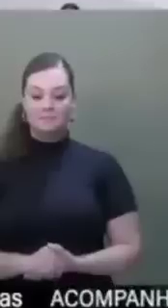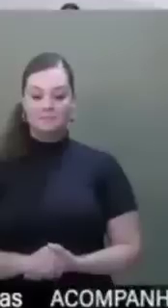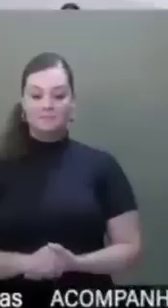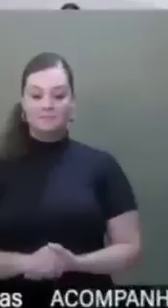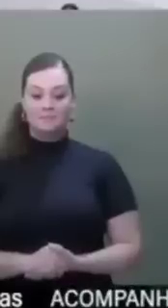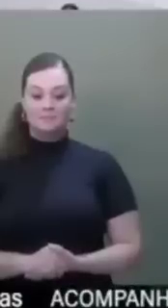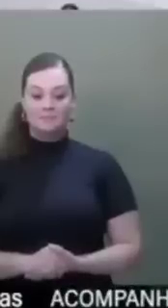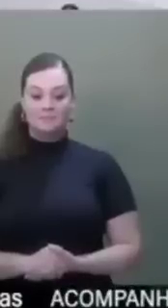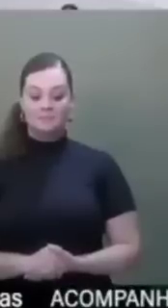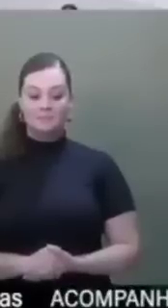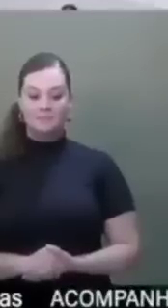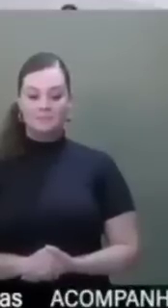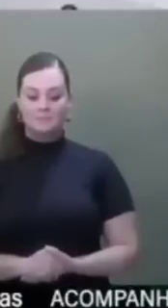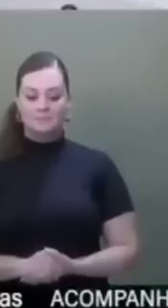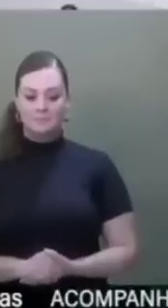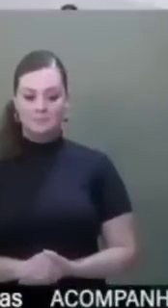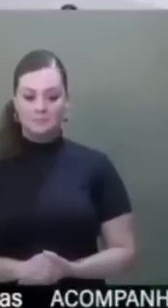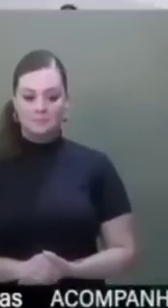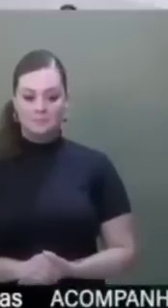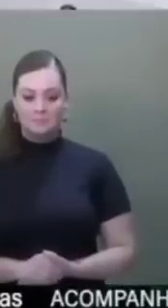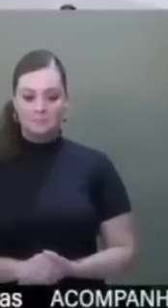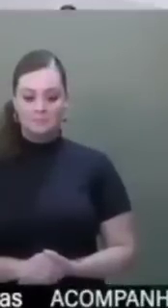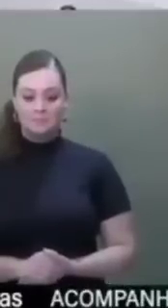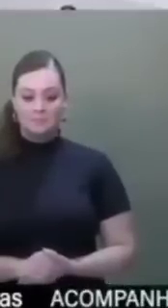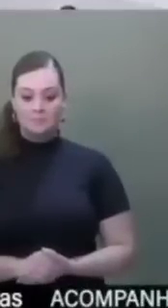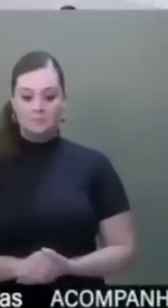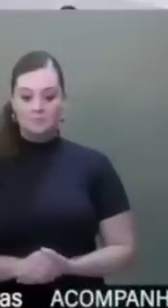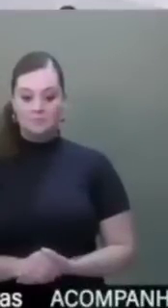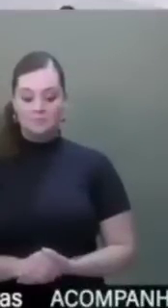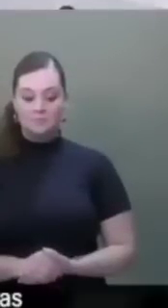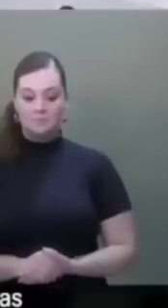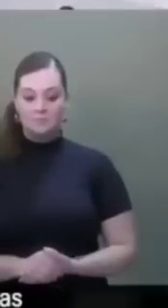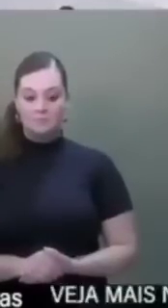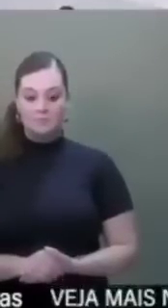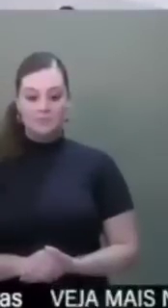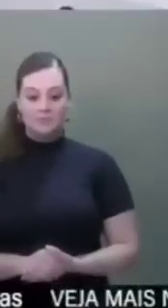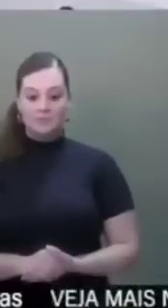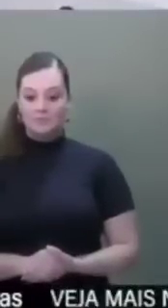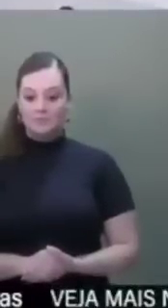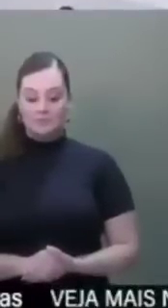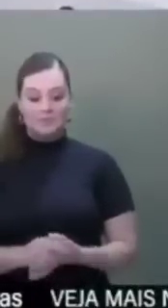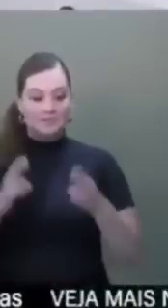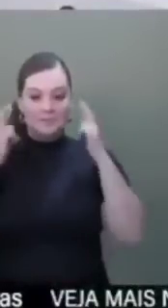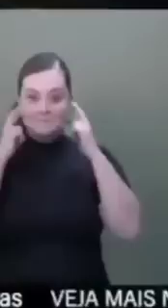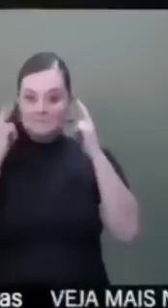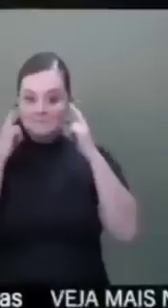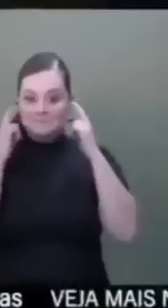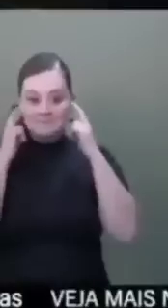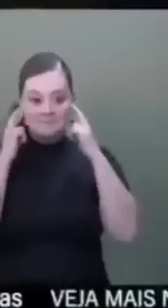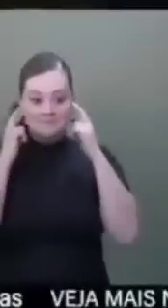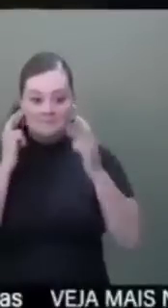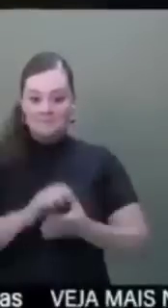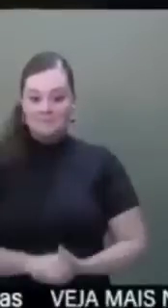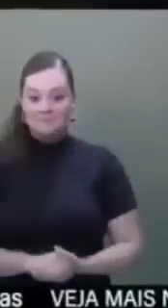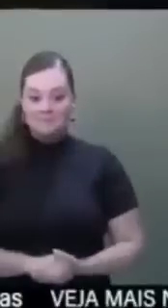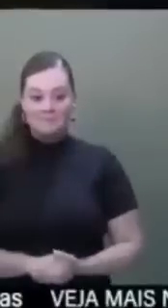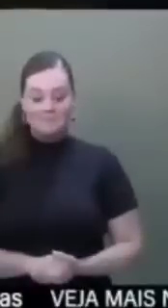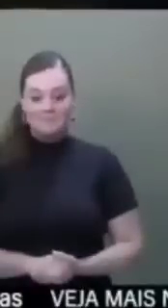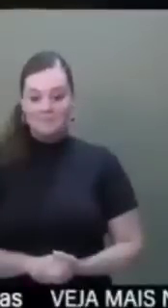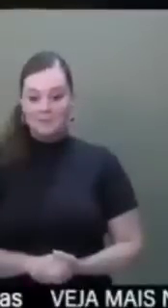Anuncio o PLN 32 de 2022, discussão em turno único do projeto de lei do Congresso Nacional nº 32 de 2022, que estima a receita